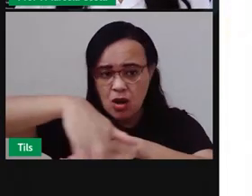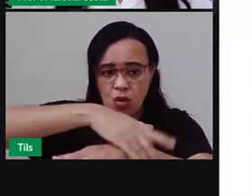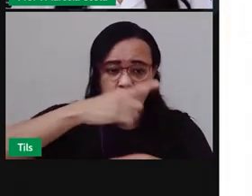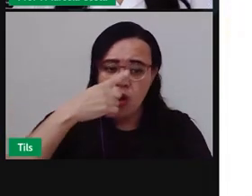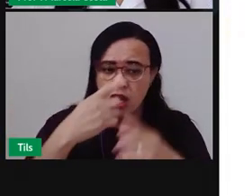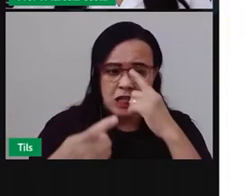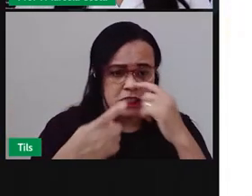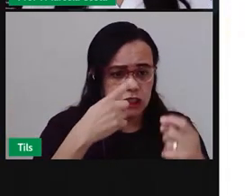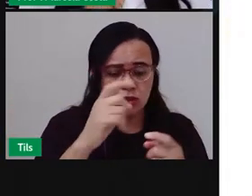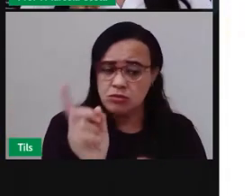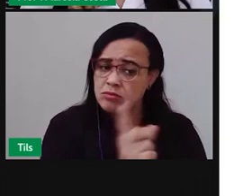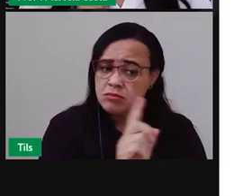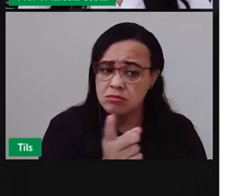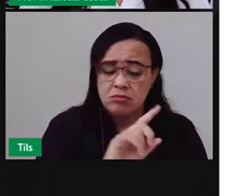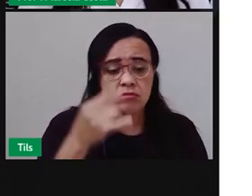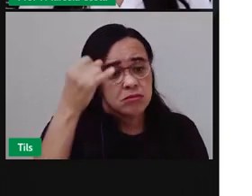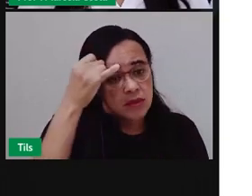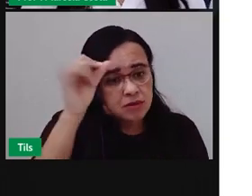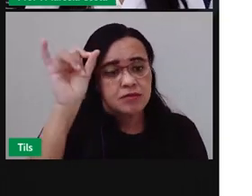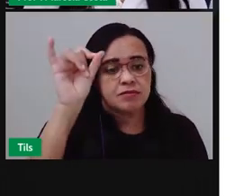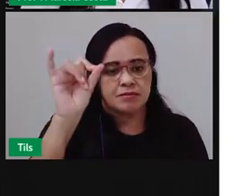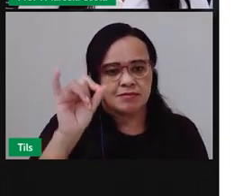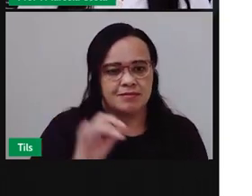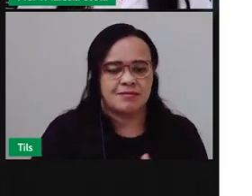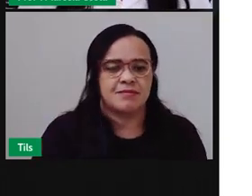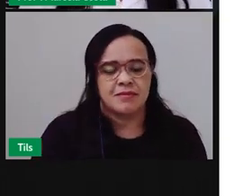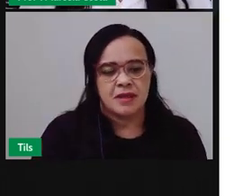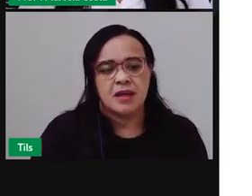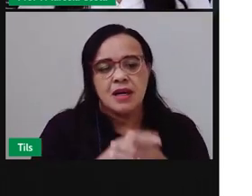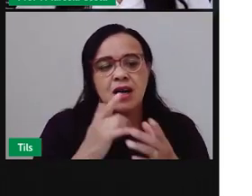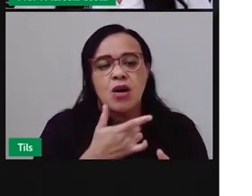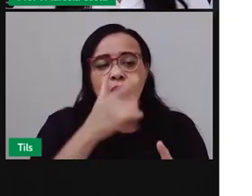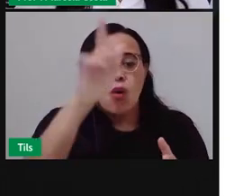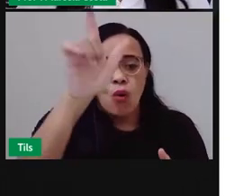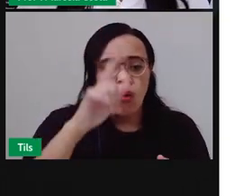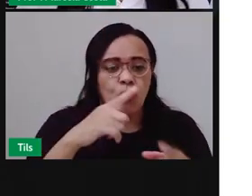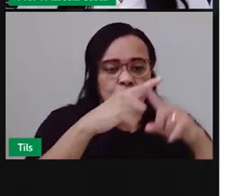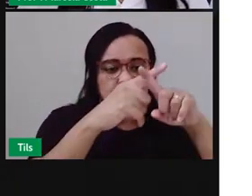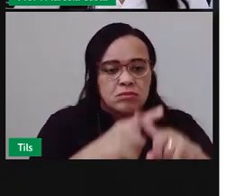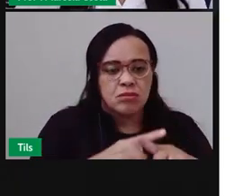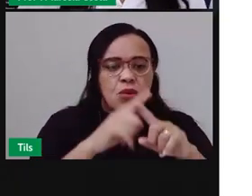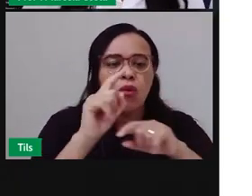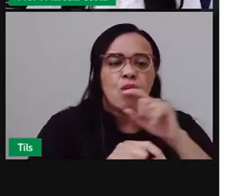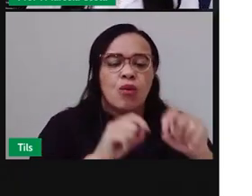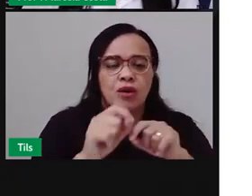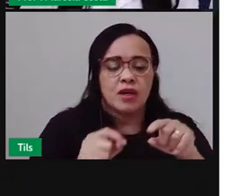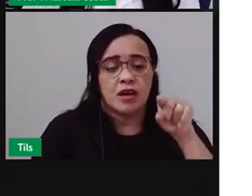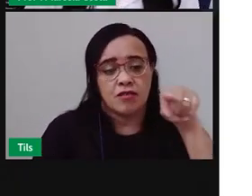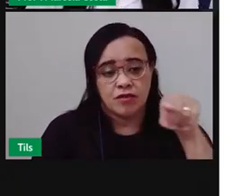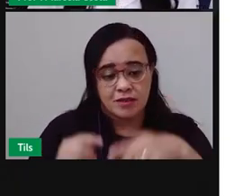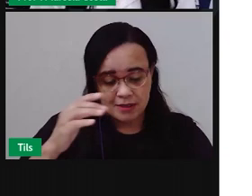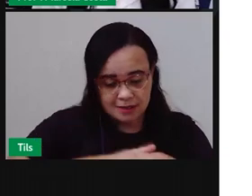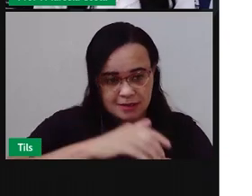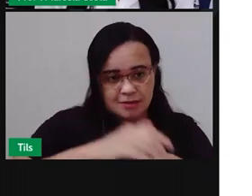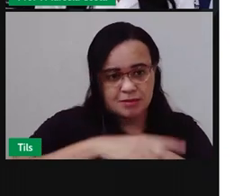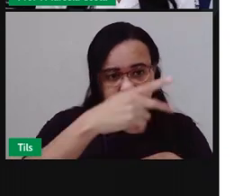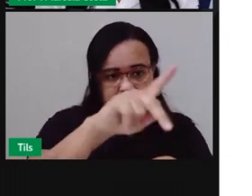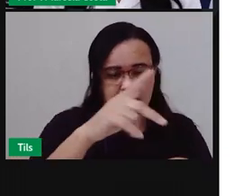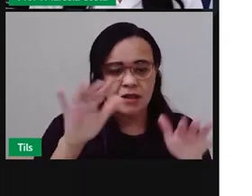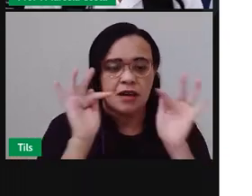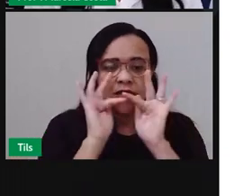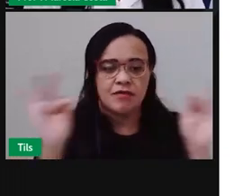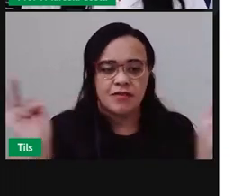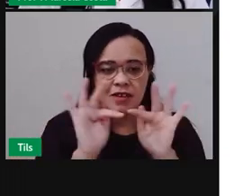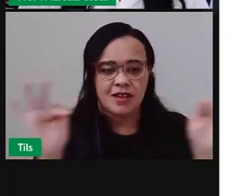agora agora tem um outro desafio vou pedir pra você criar uma frase pra conscientizar os seus